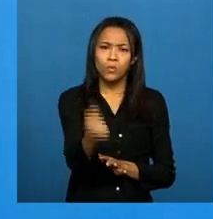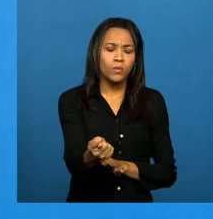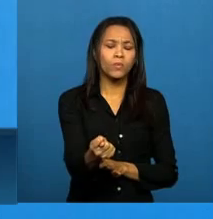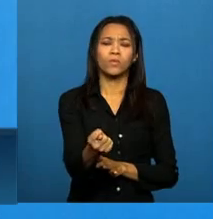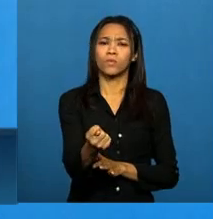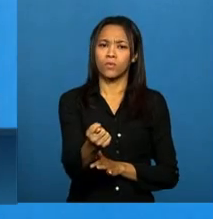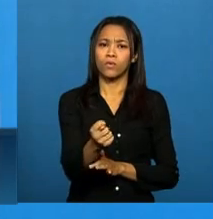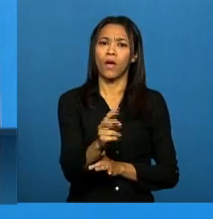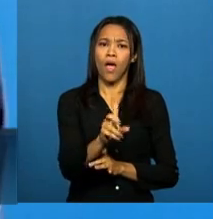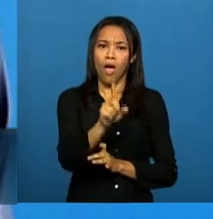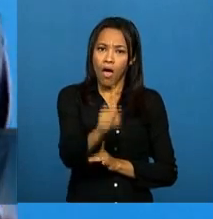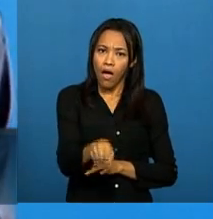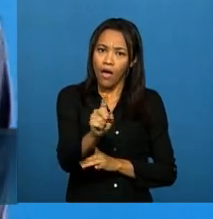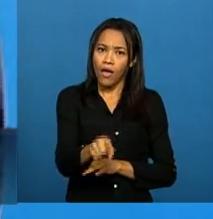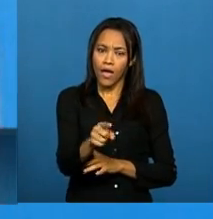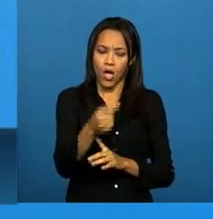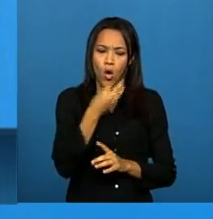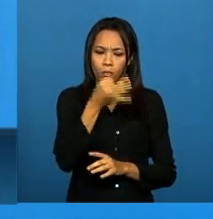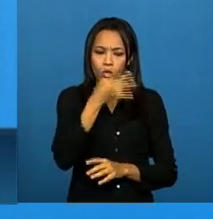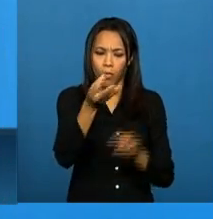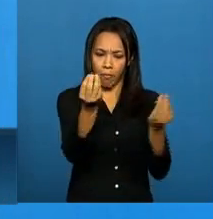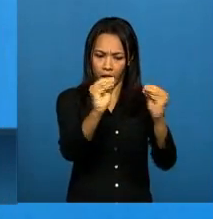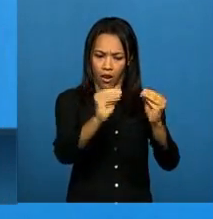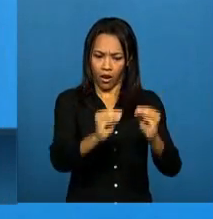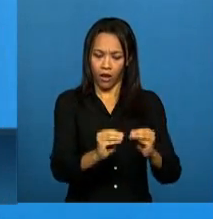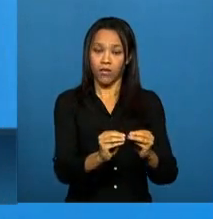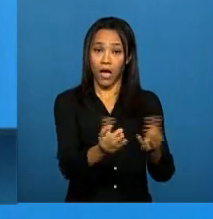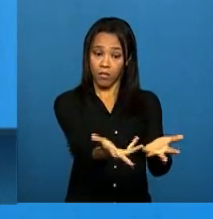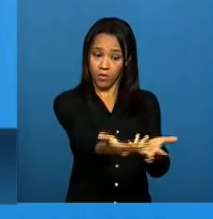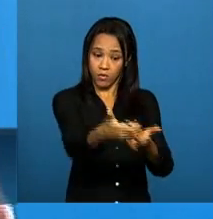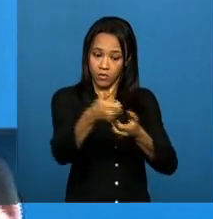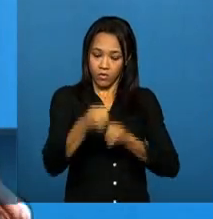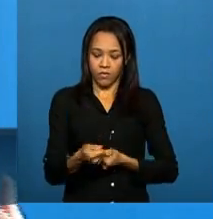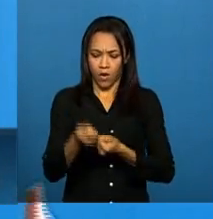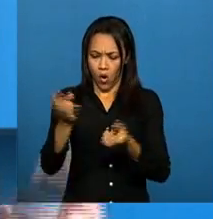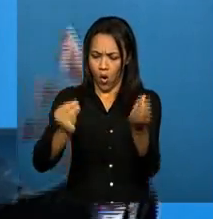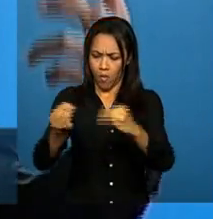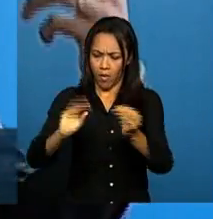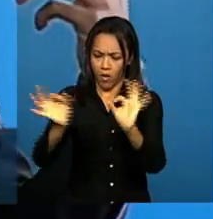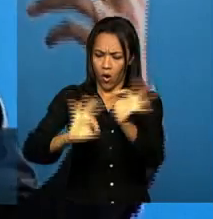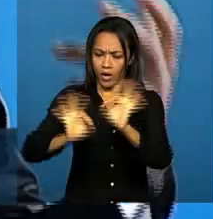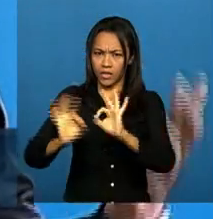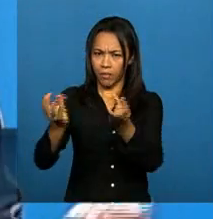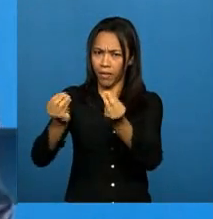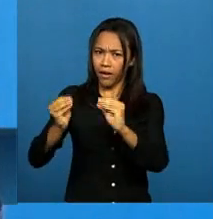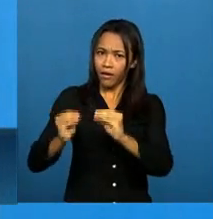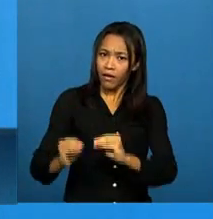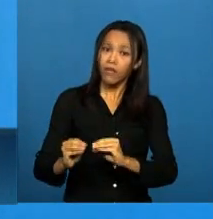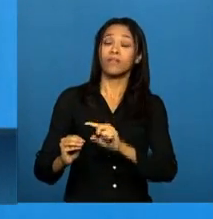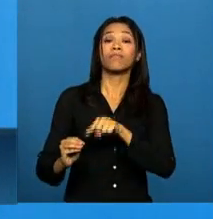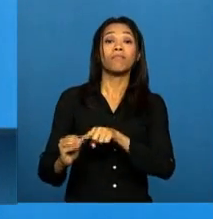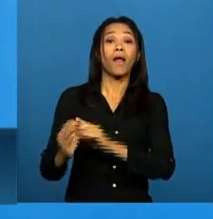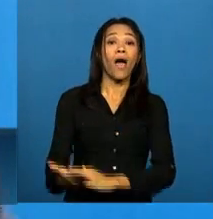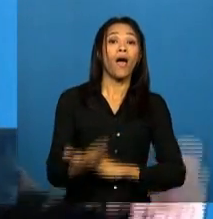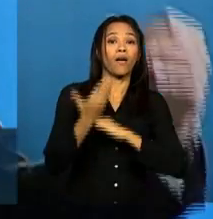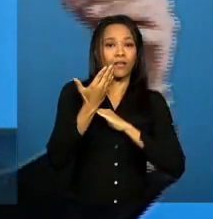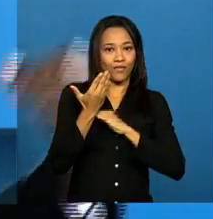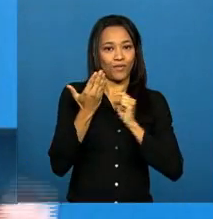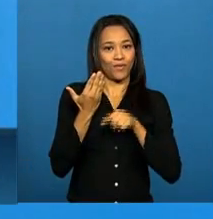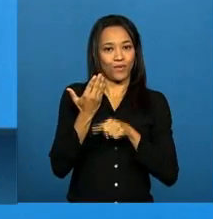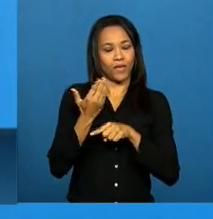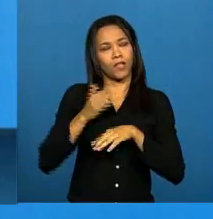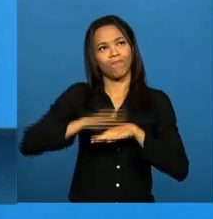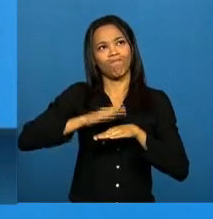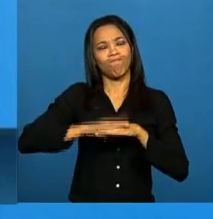eles vão ser fruto de uma sistematização organizada especialmente para subsidiar o processo de